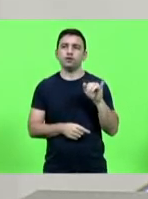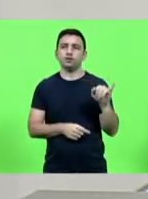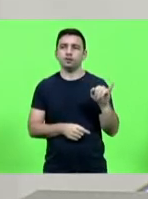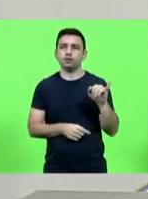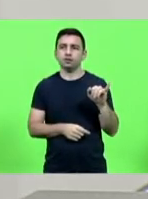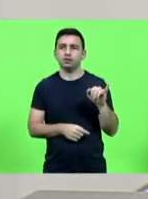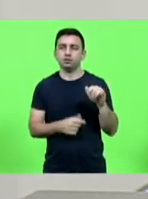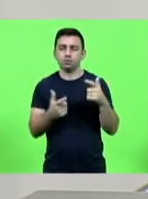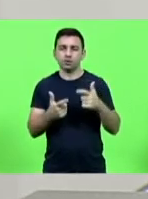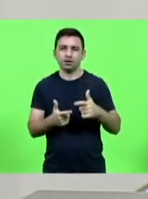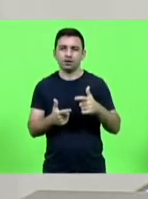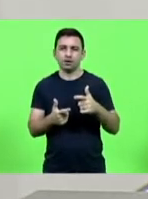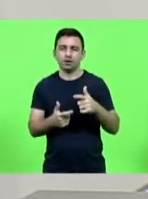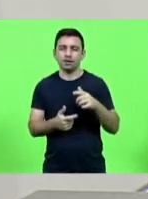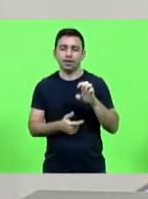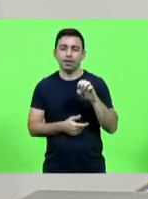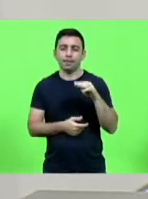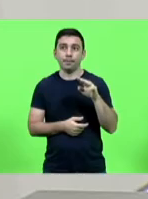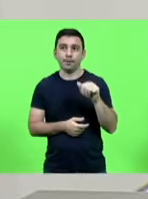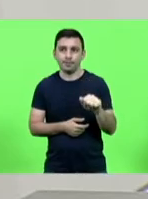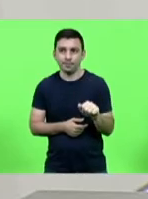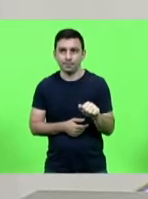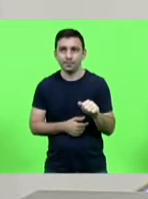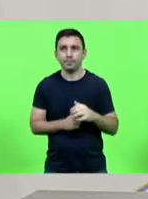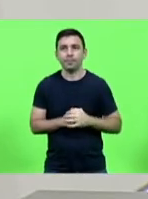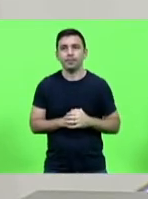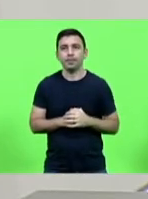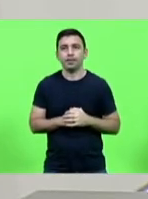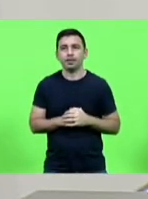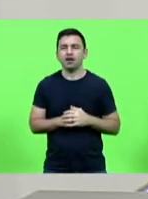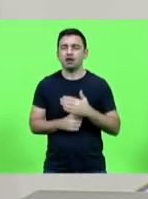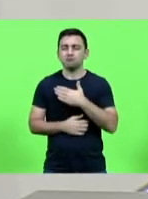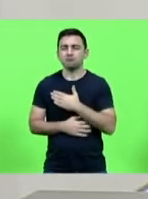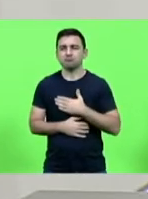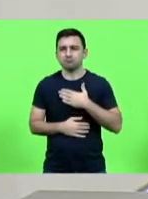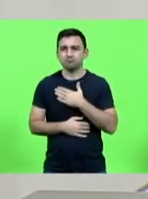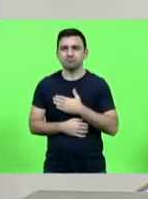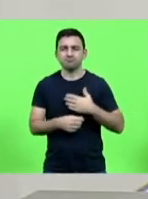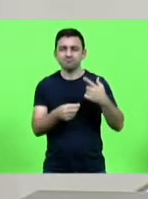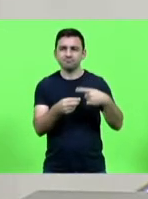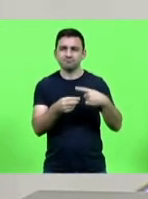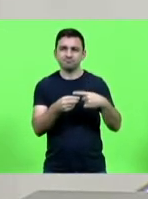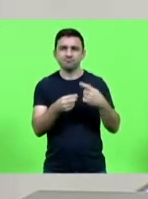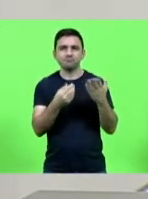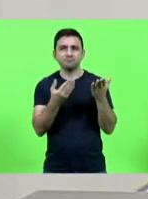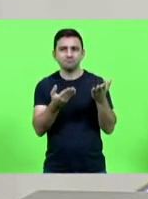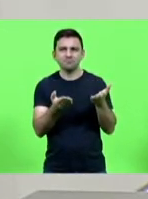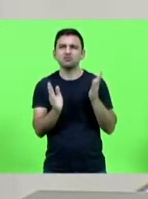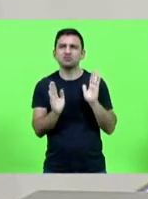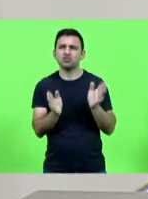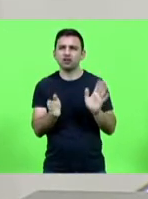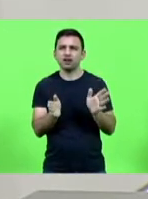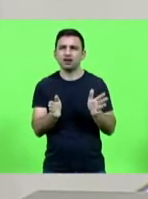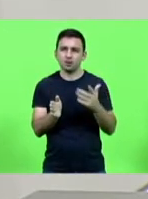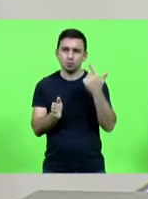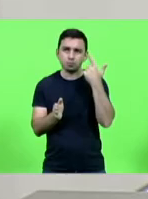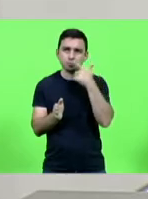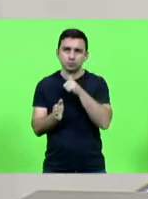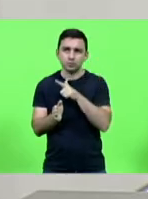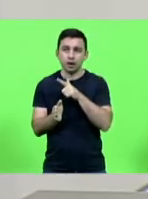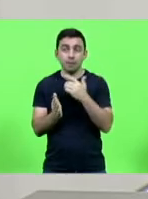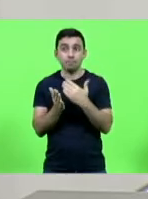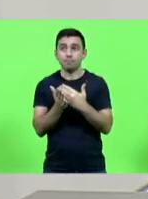Dona Ema tenho a gratidão município que eu tinha oportunidade já de ser o mais